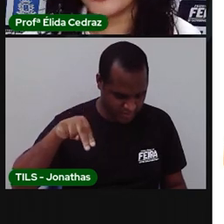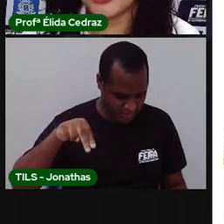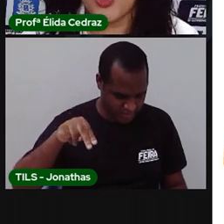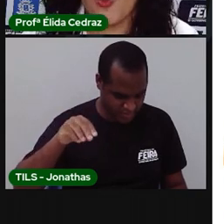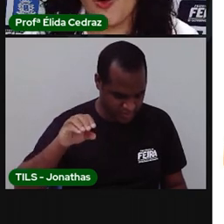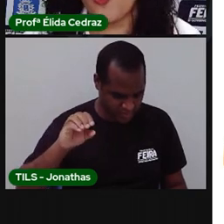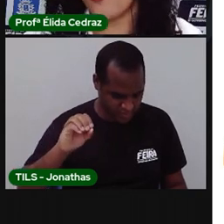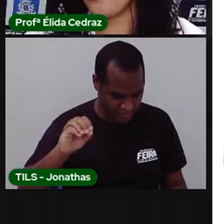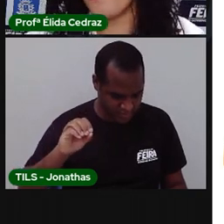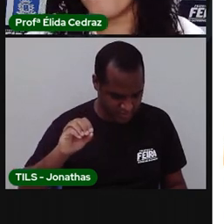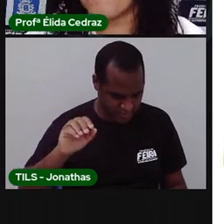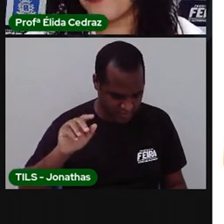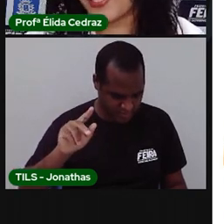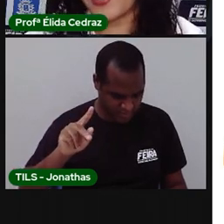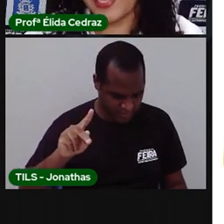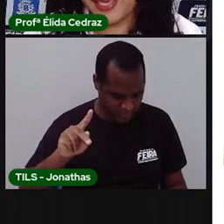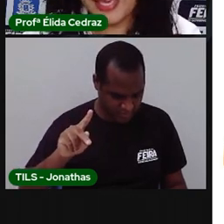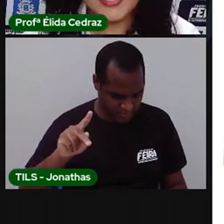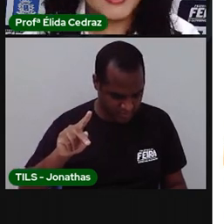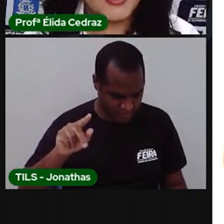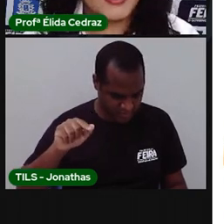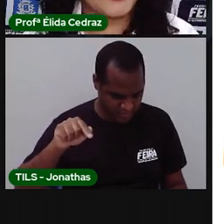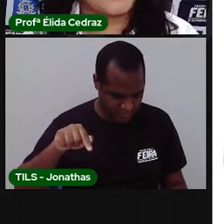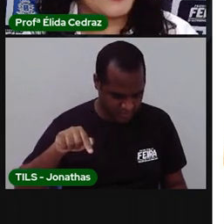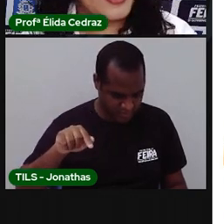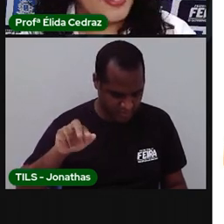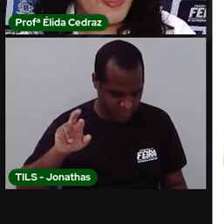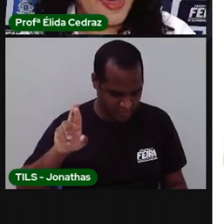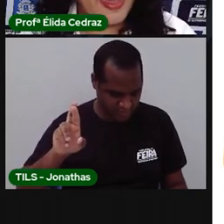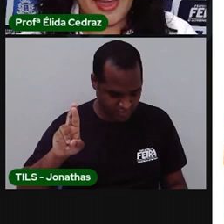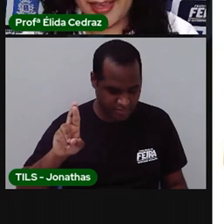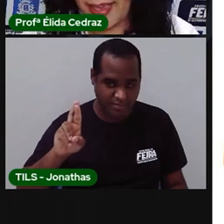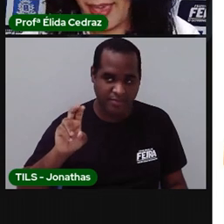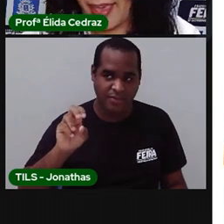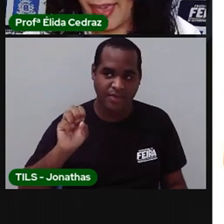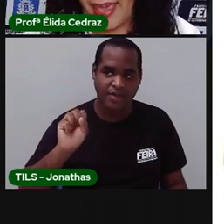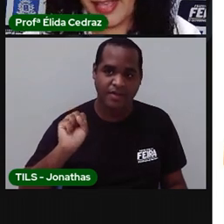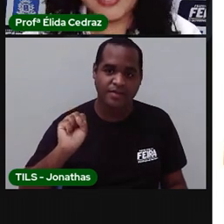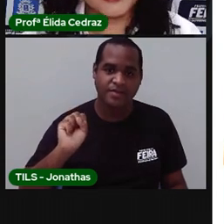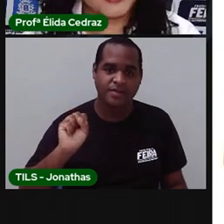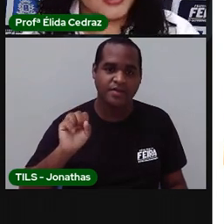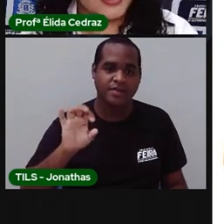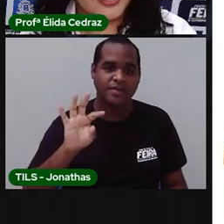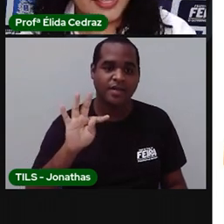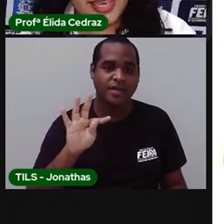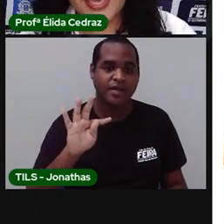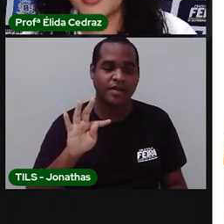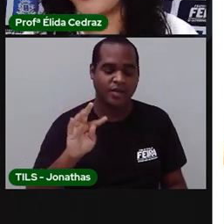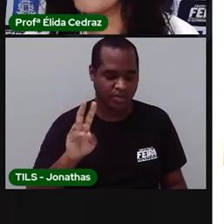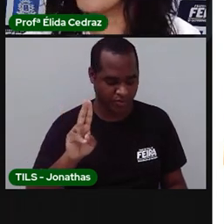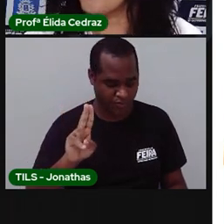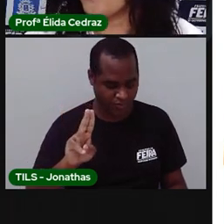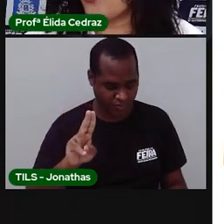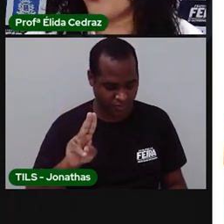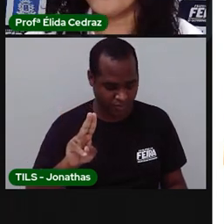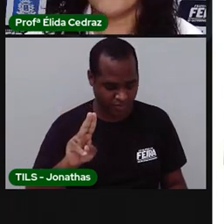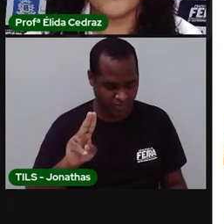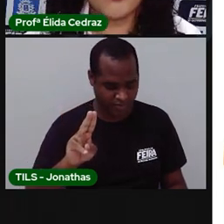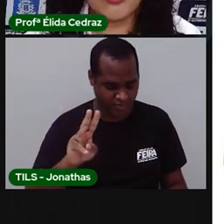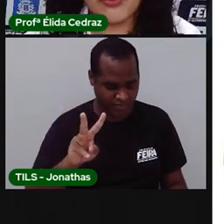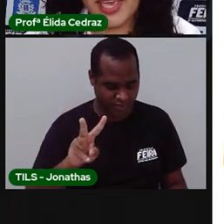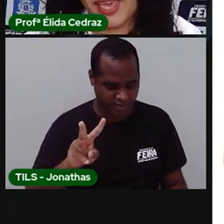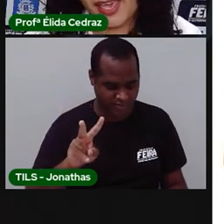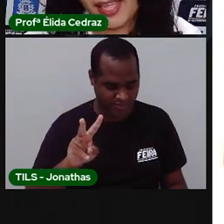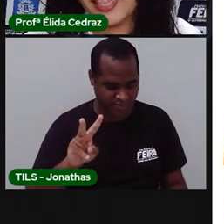N, O, P, Q, E, R, S, T, U,